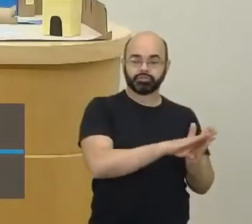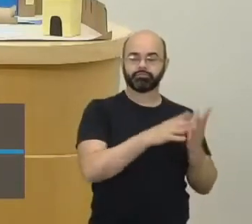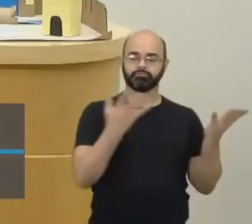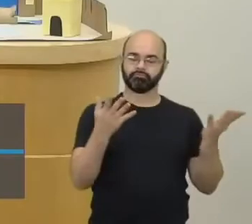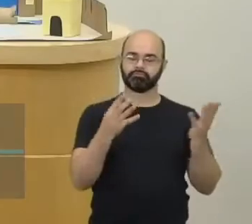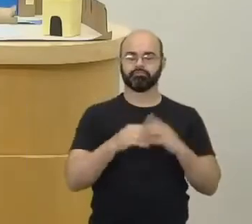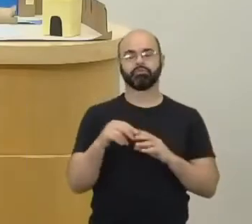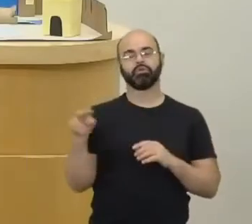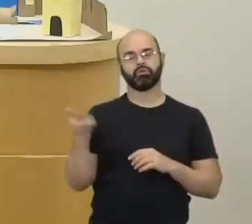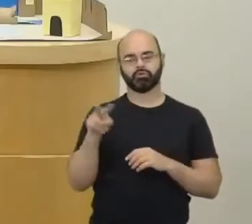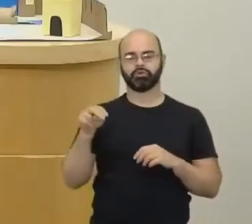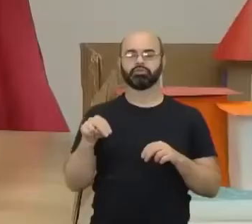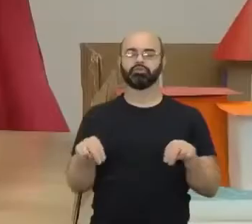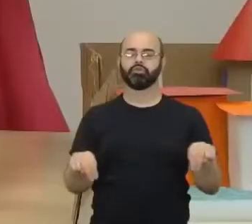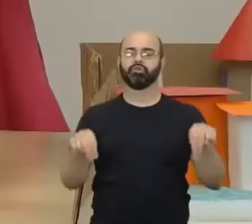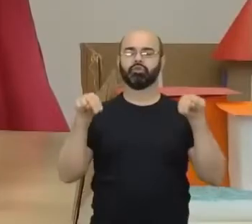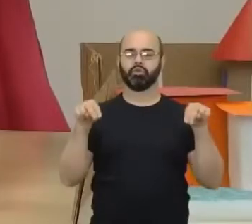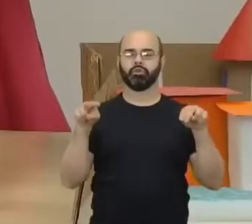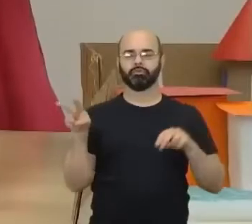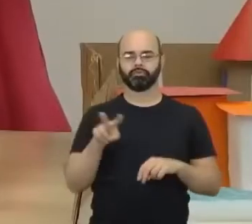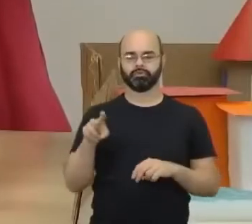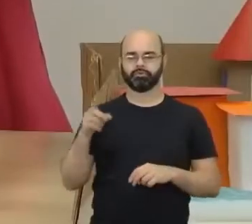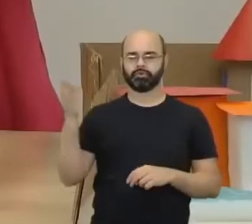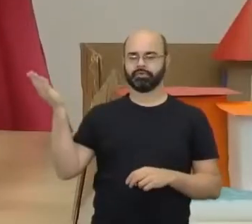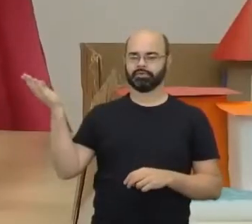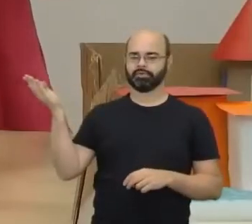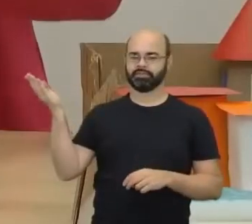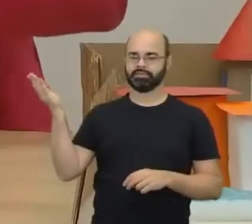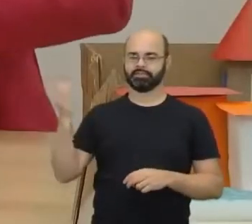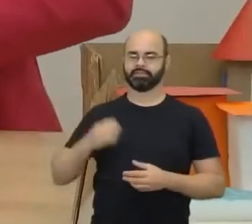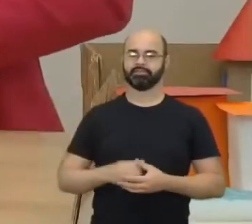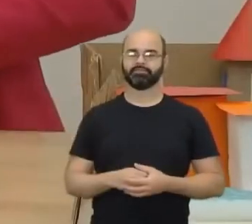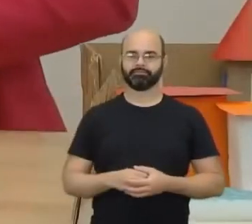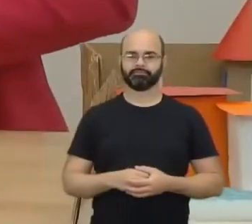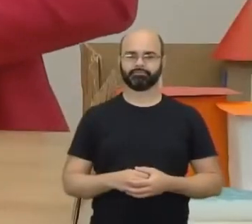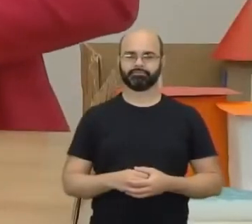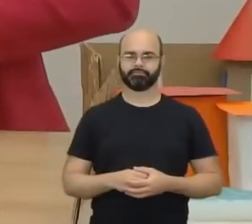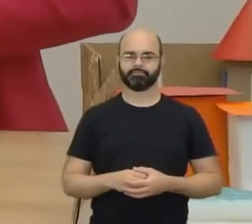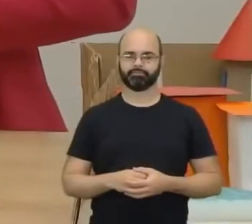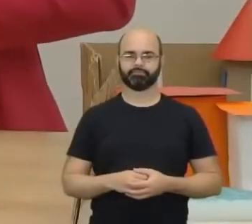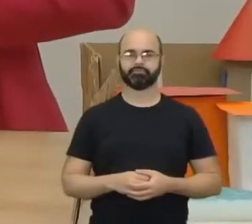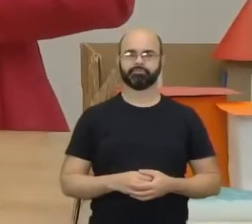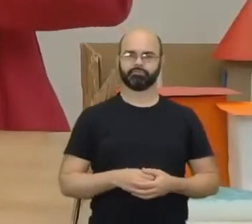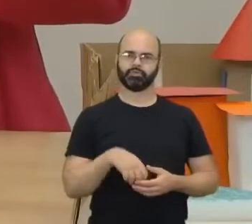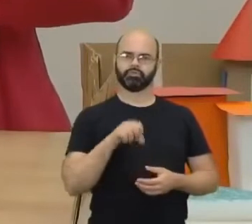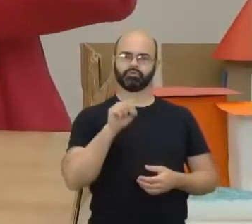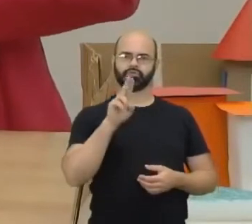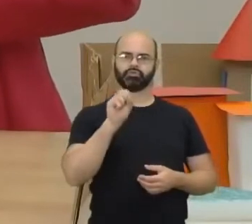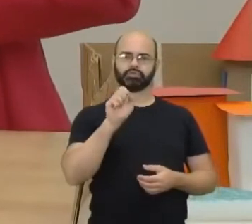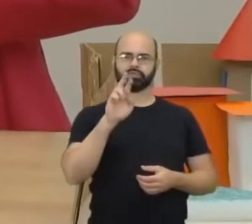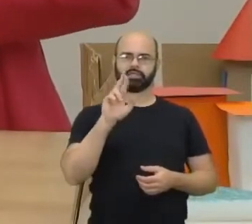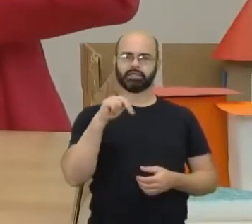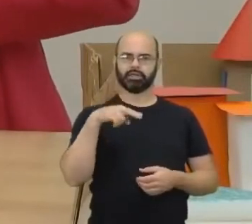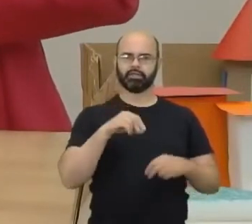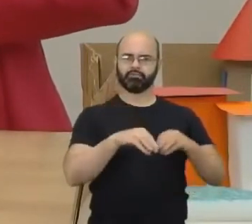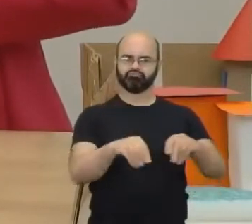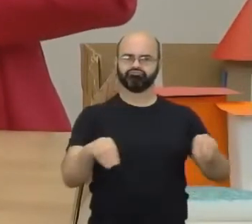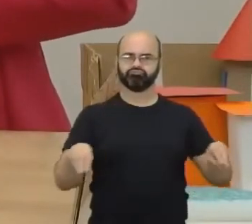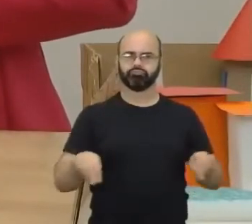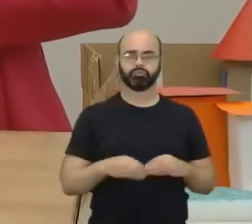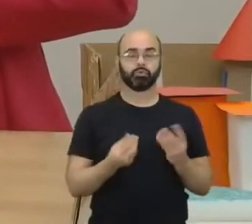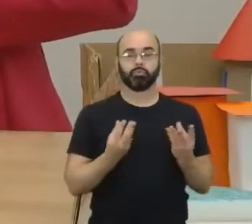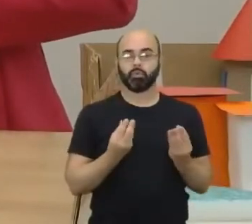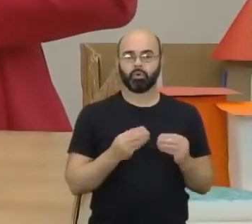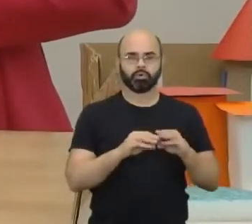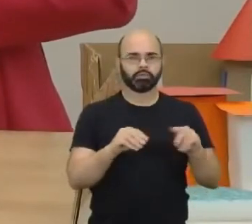são dois nobres. Eu tô colocando aqui pra vocês dois nobres. O suzerano, ele tem muitas terras. Ele é um nobre que tem muitas terras. Só